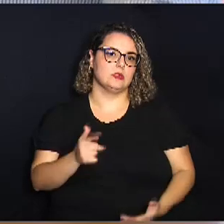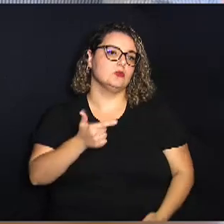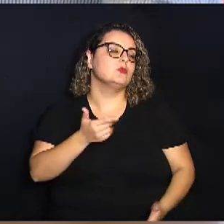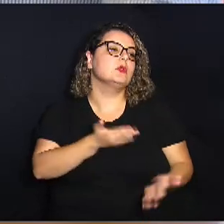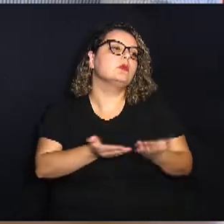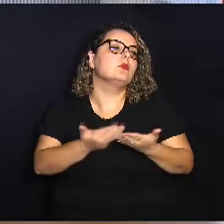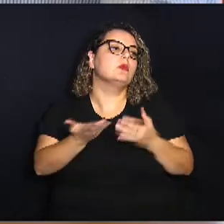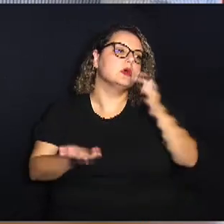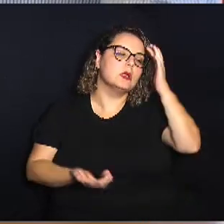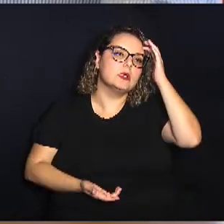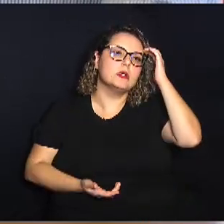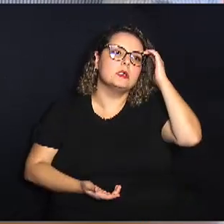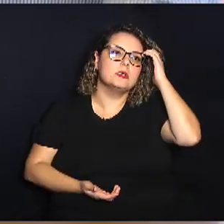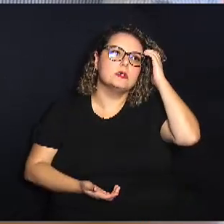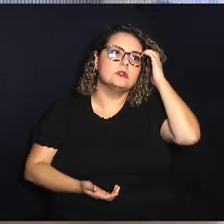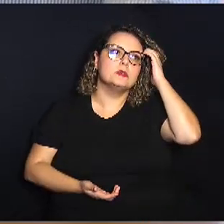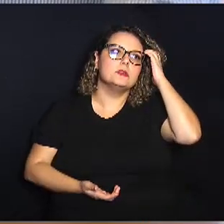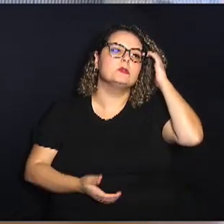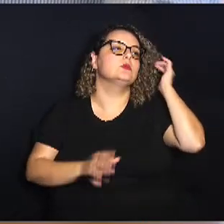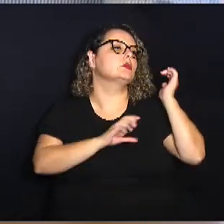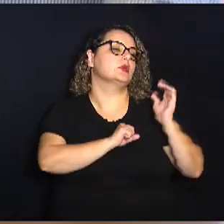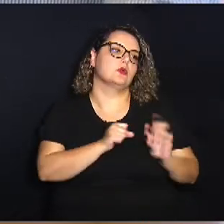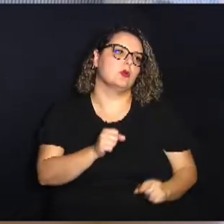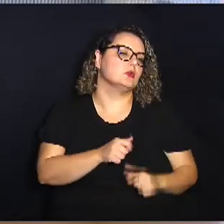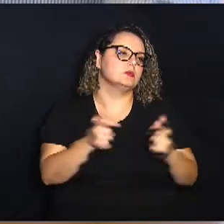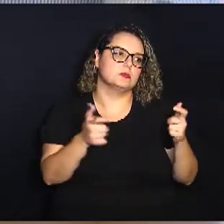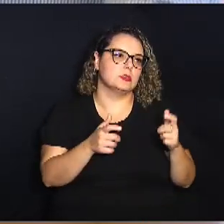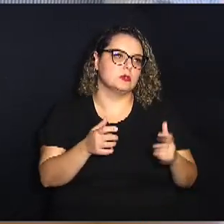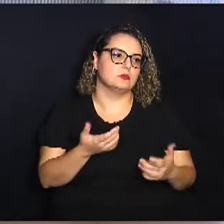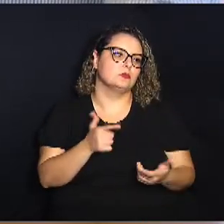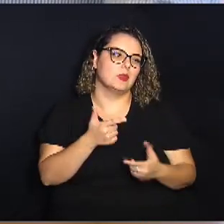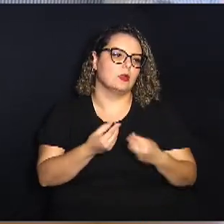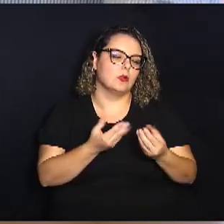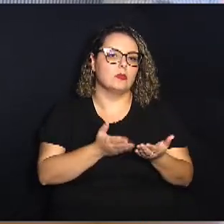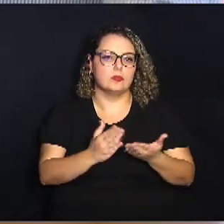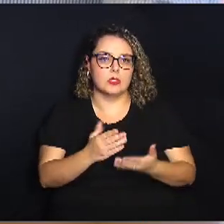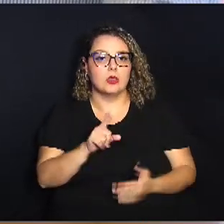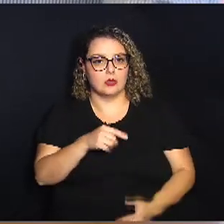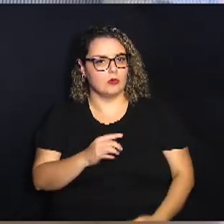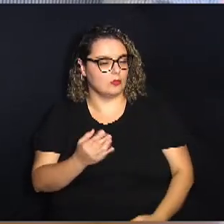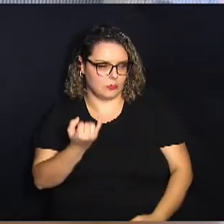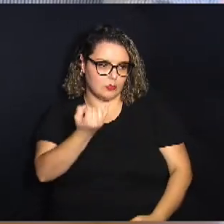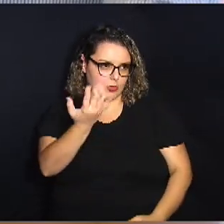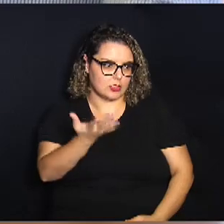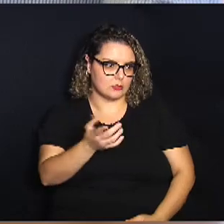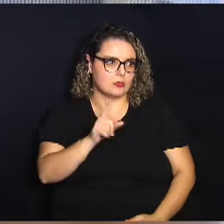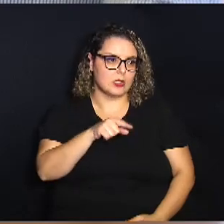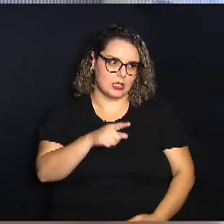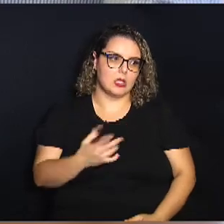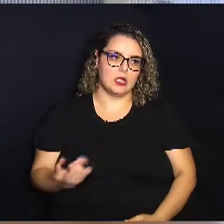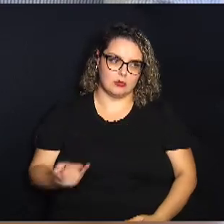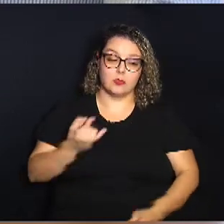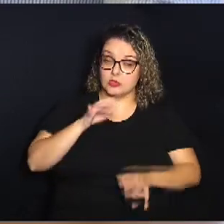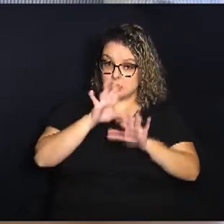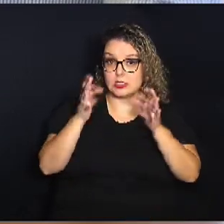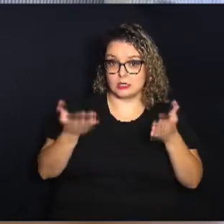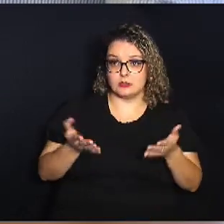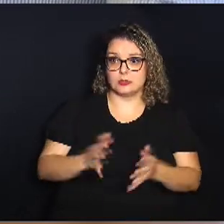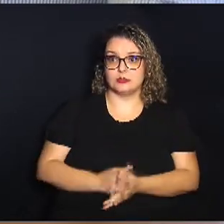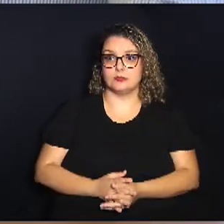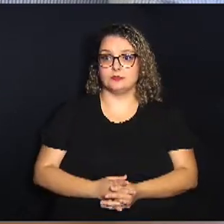não dá para fugir daquele item que você gosta muito acho que isso é o fundamental Rafael mas é sempre importante ter muito claro isso